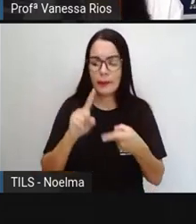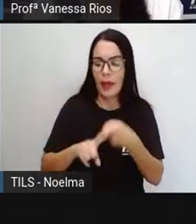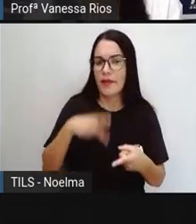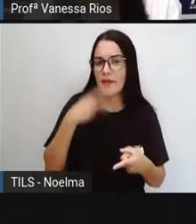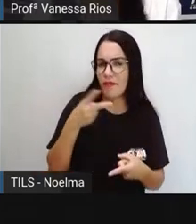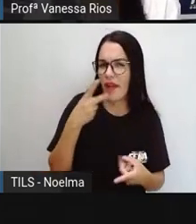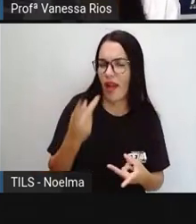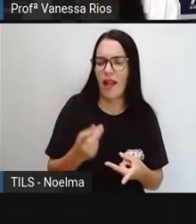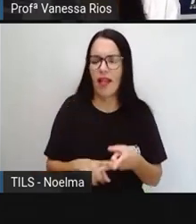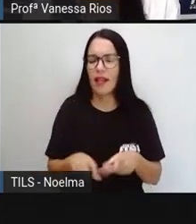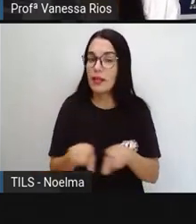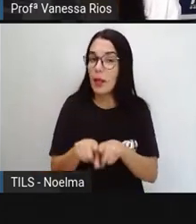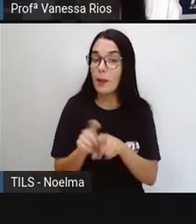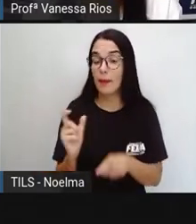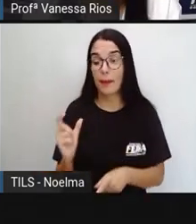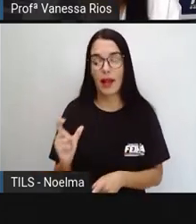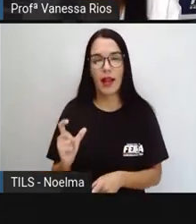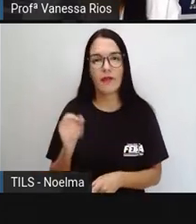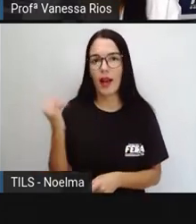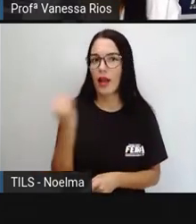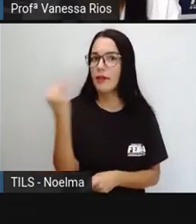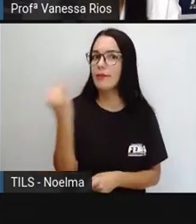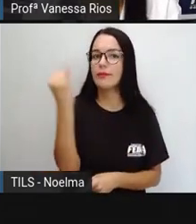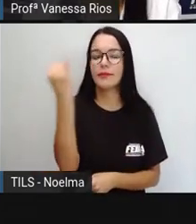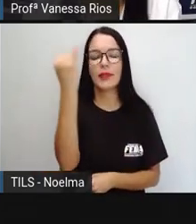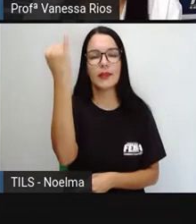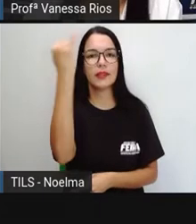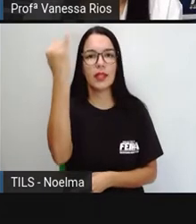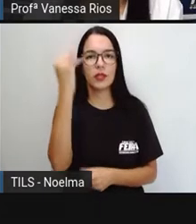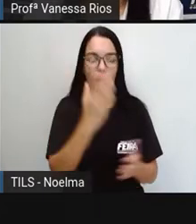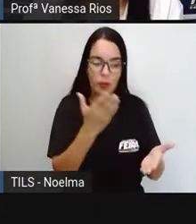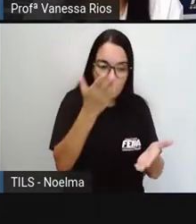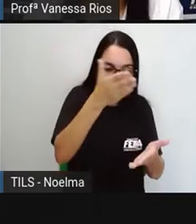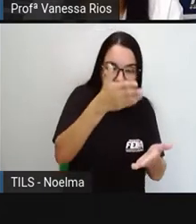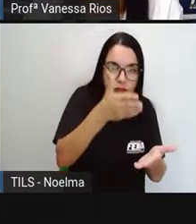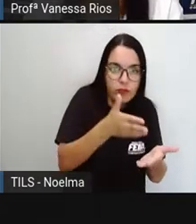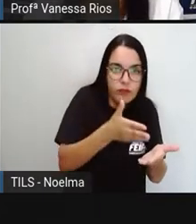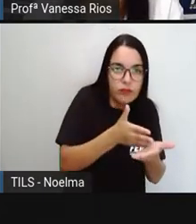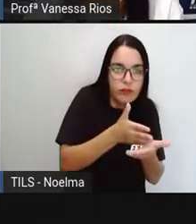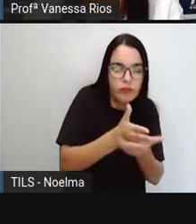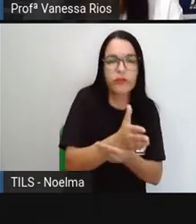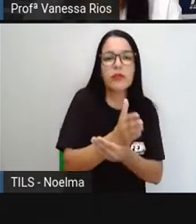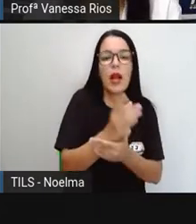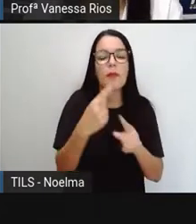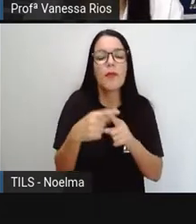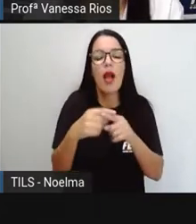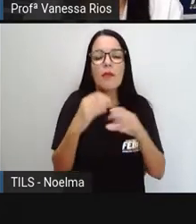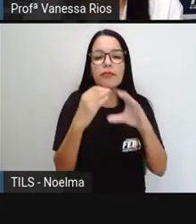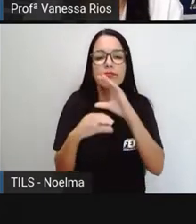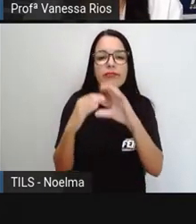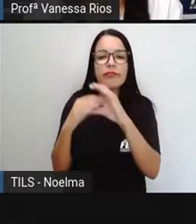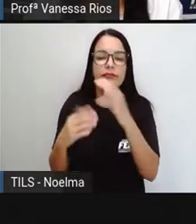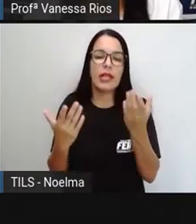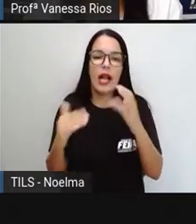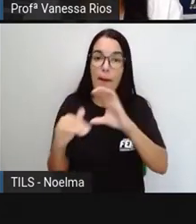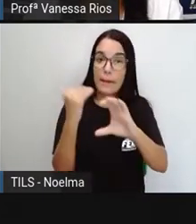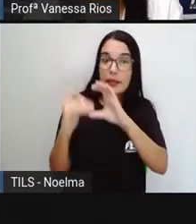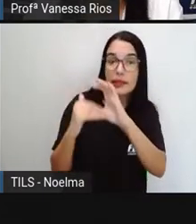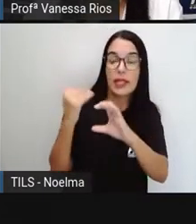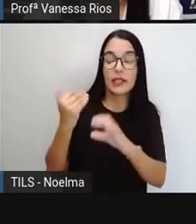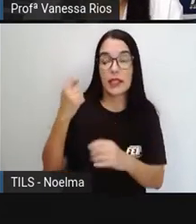elas são essenciais dentro desse processo. Porque as mensagens, elas precisam chegar, elas precisam ser